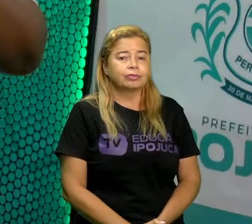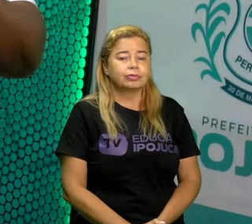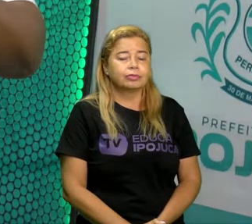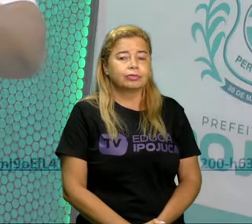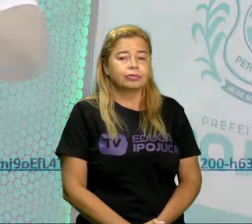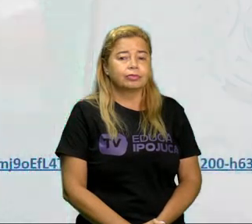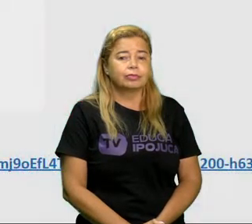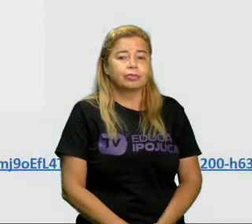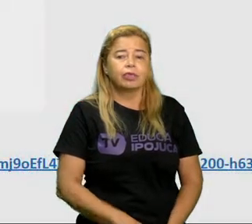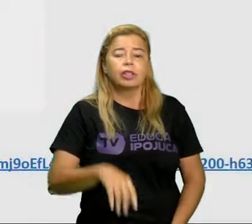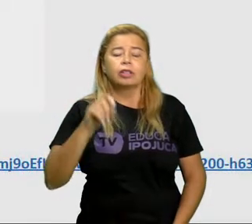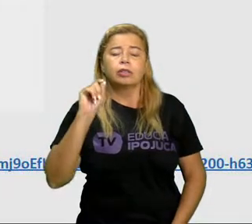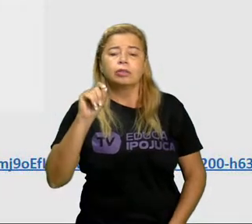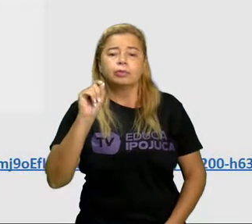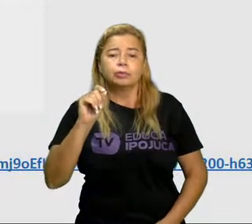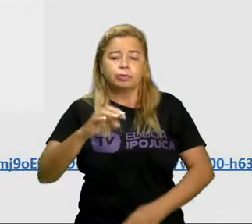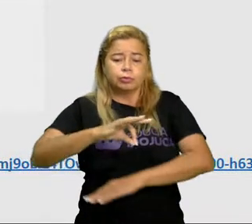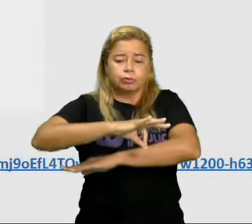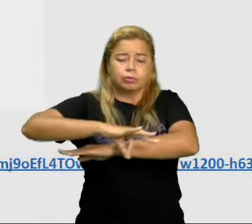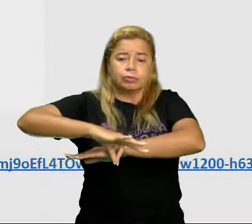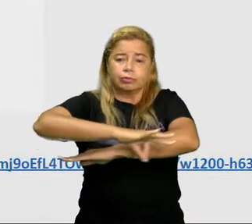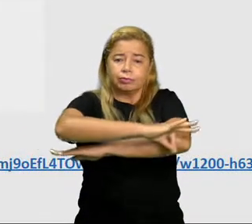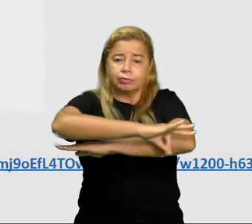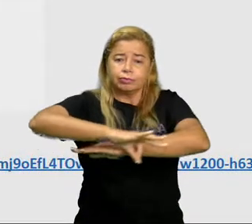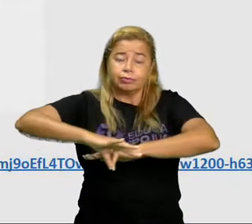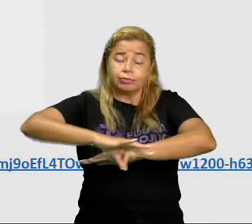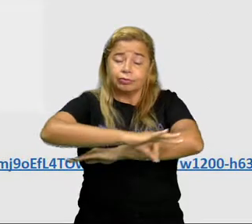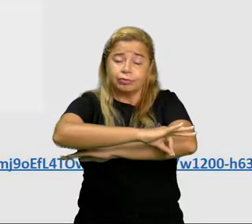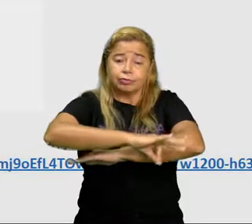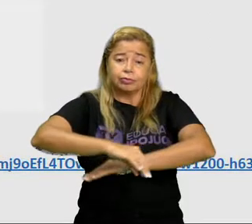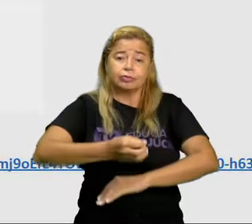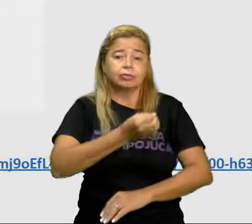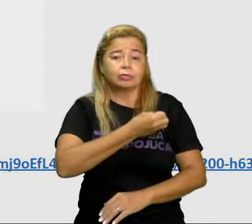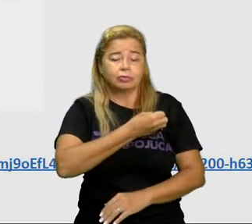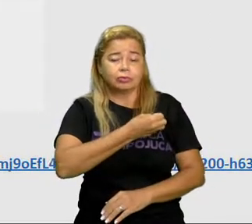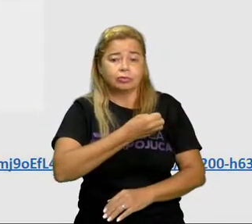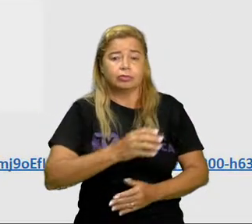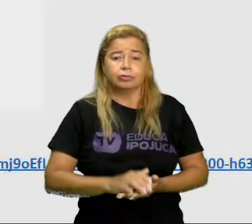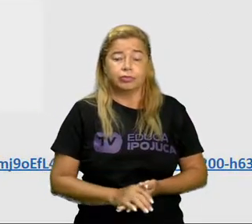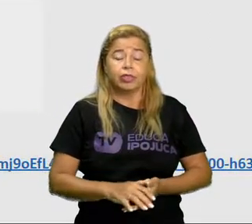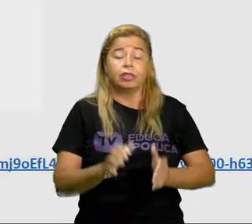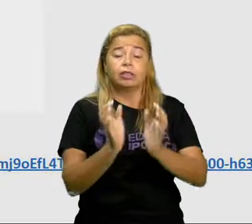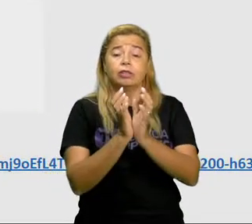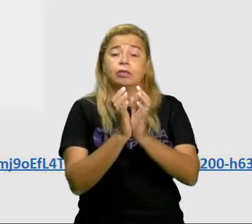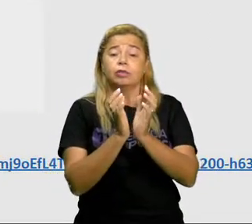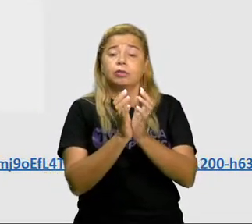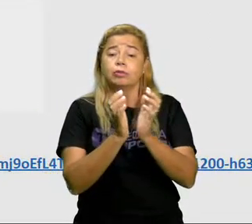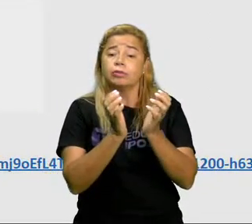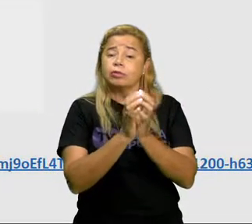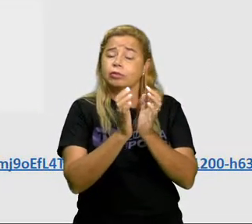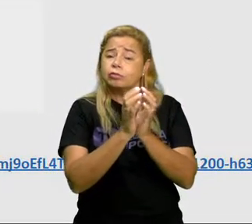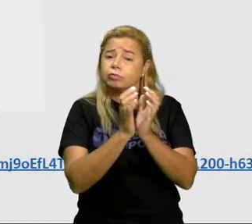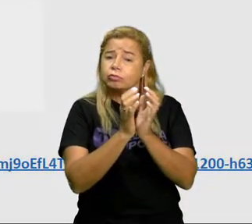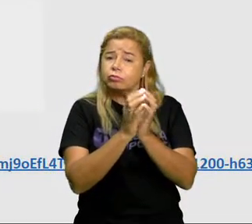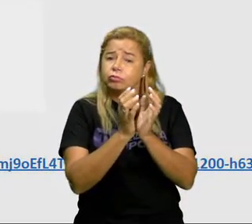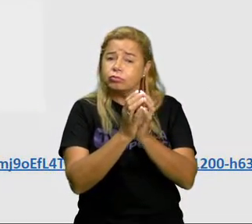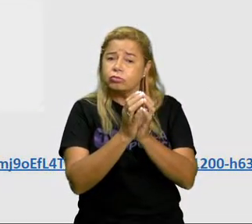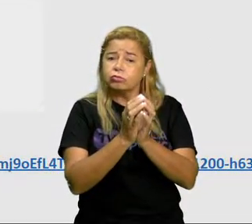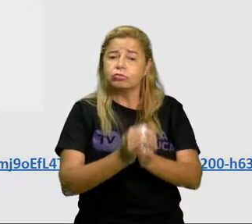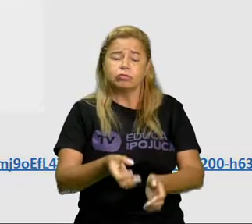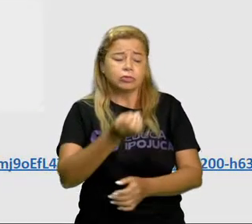O que é uma reta numérica? Uma reta numérica é um conjunto de números expostos numa linha.